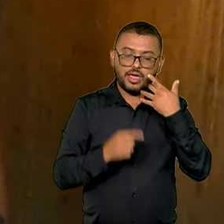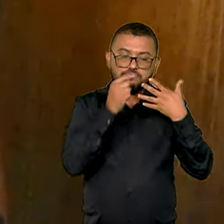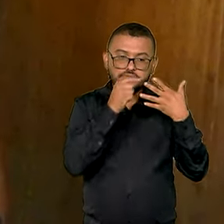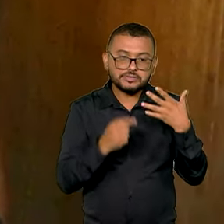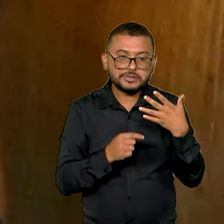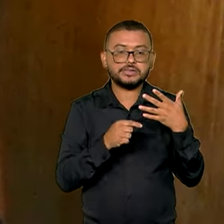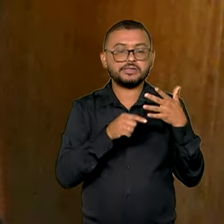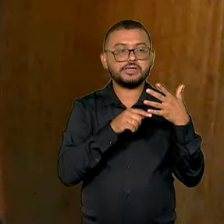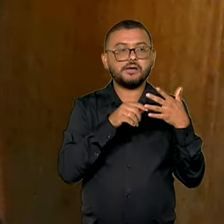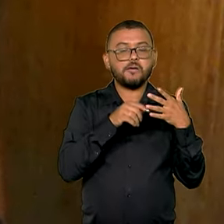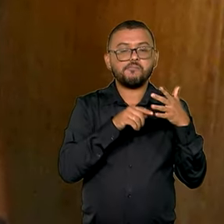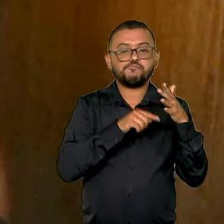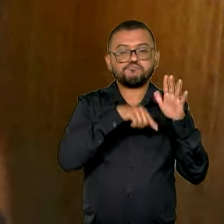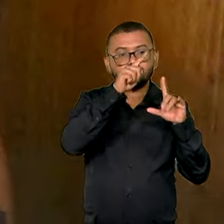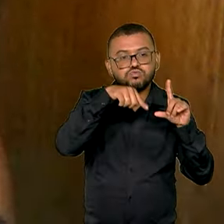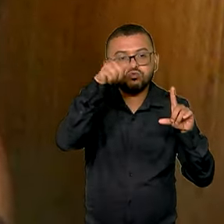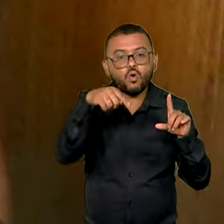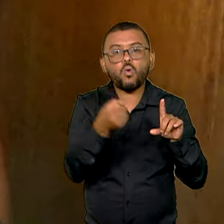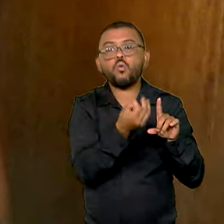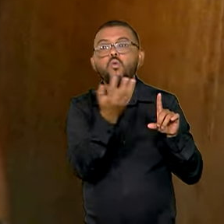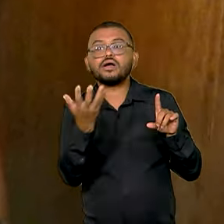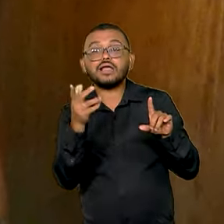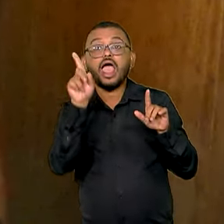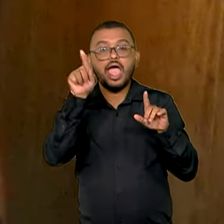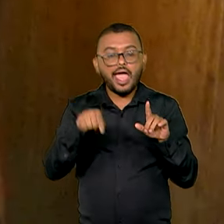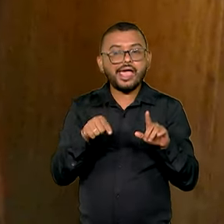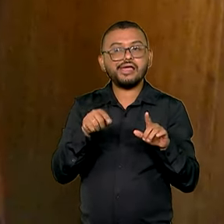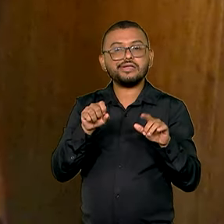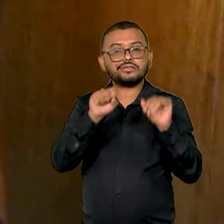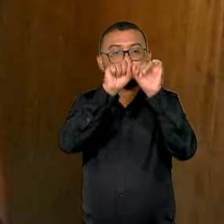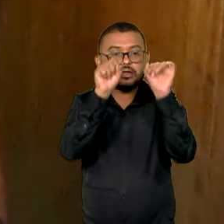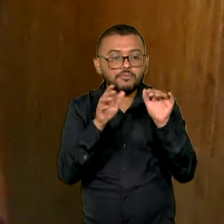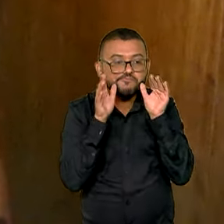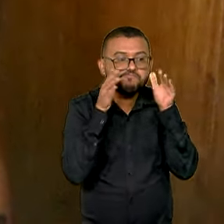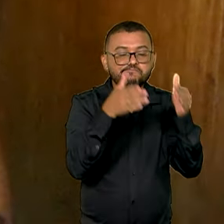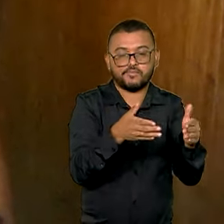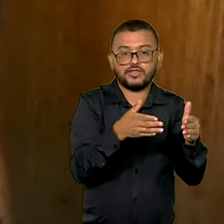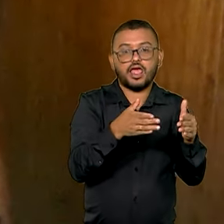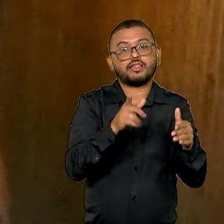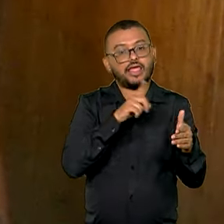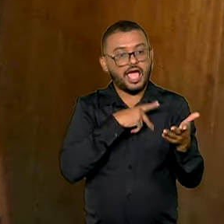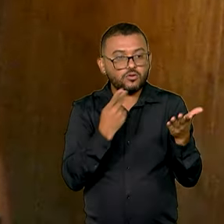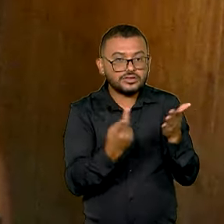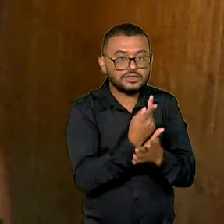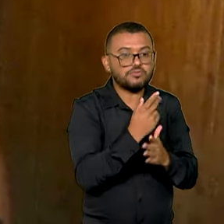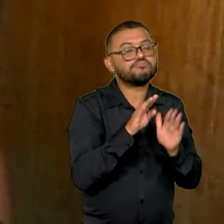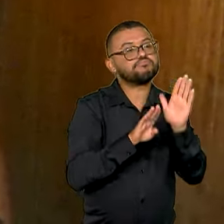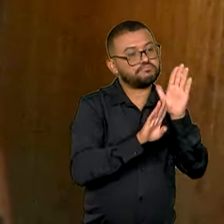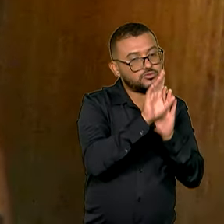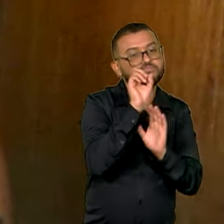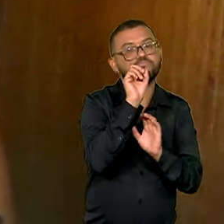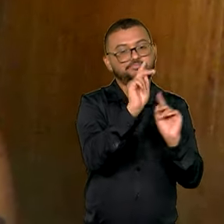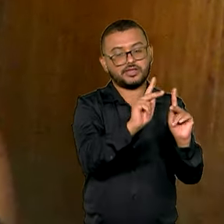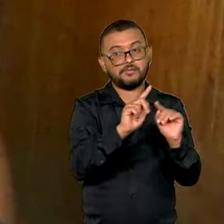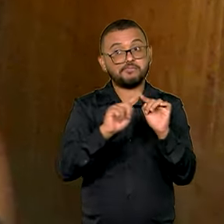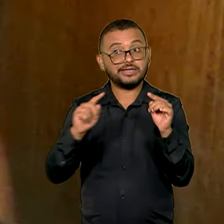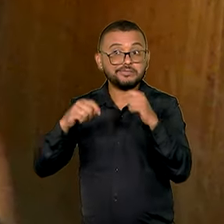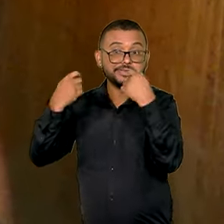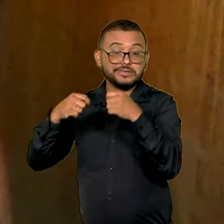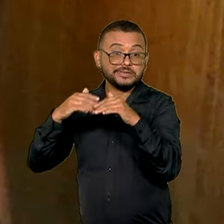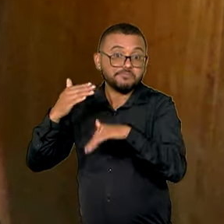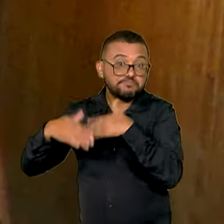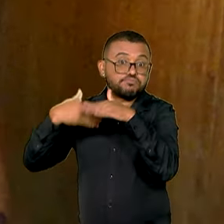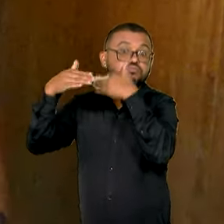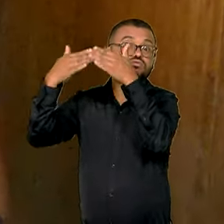indicadores organizadas com esse fim, sistematizadas para esse fim, apontando que, olha, teve alguns avanços, mas precisa mais,